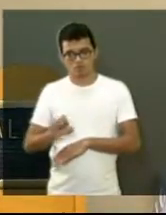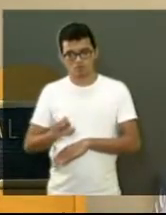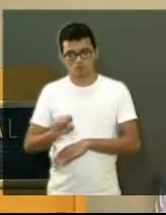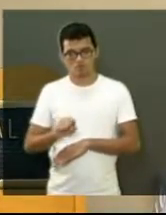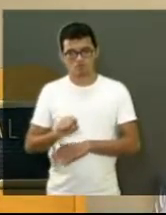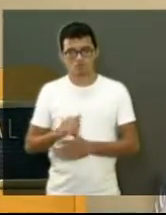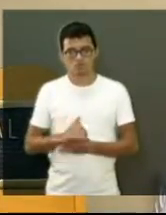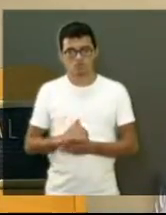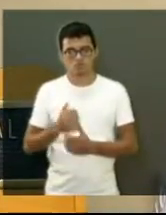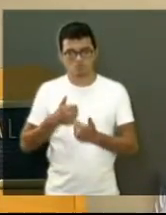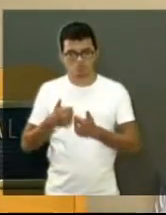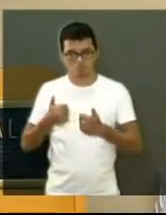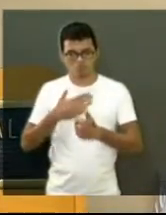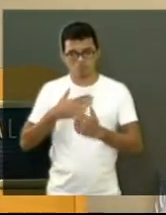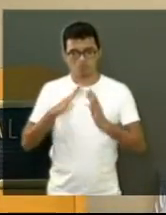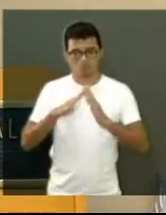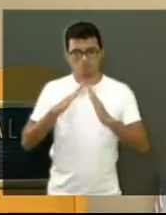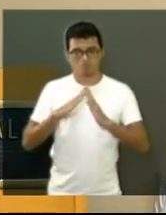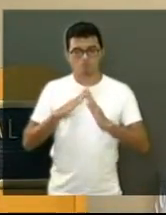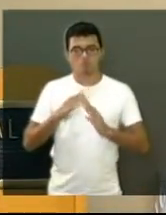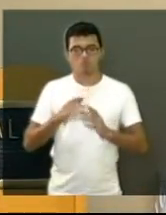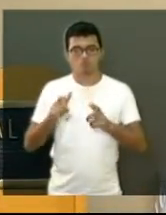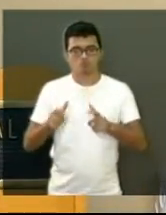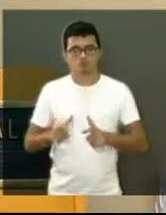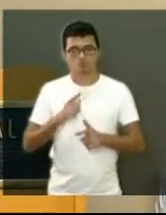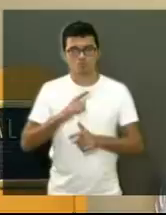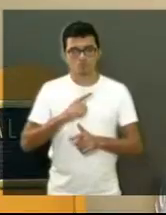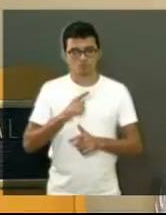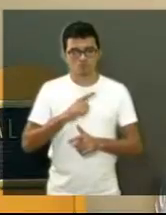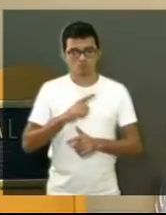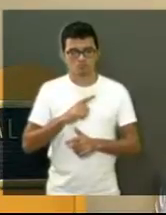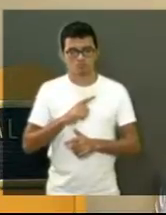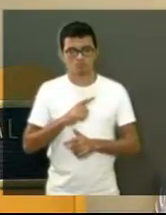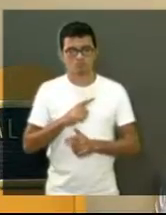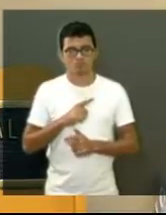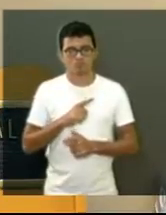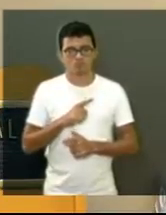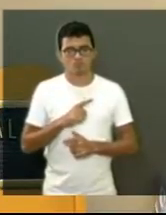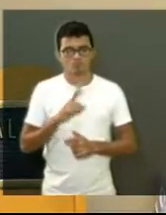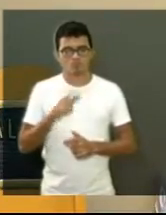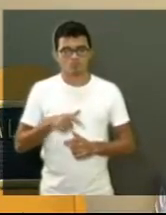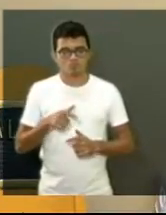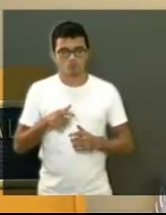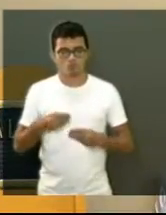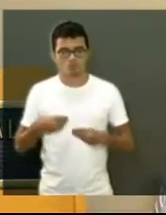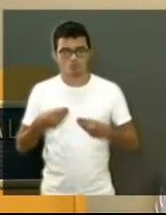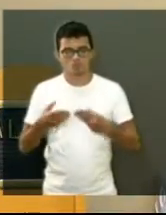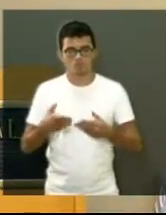aonde tem uma entidade que foi doada também no governo